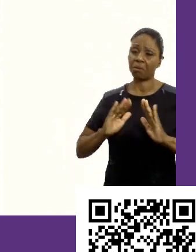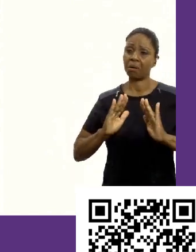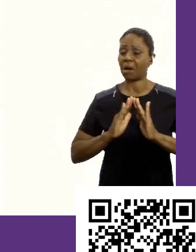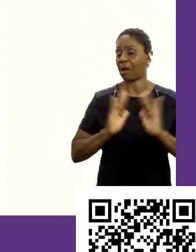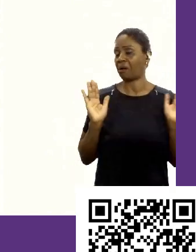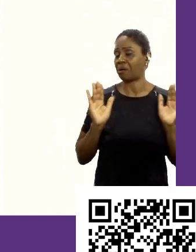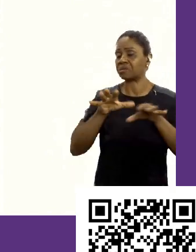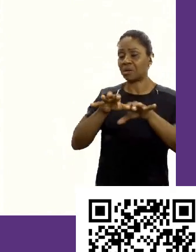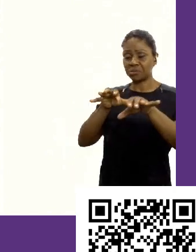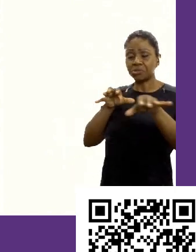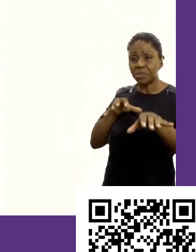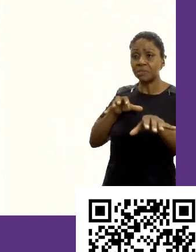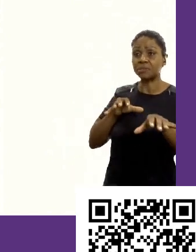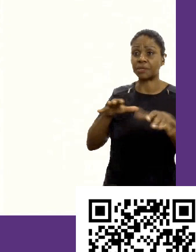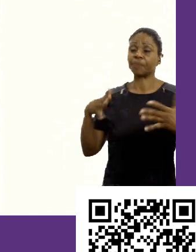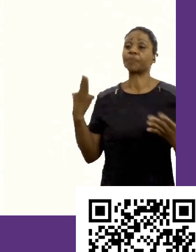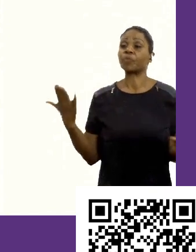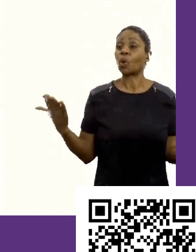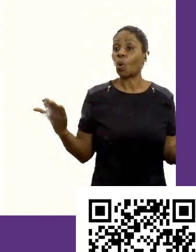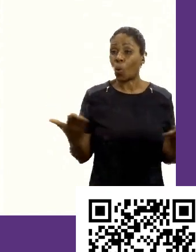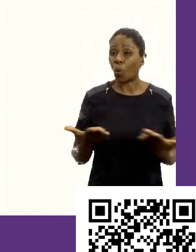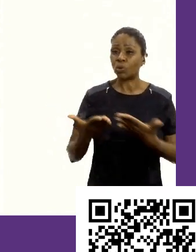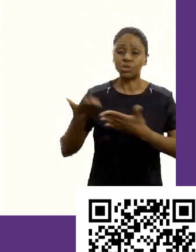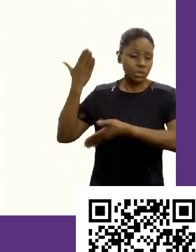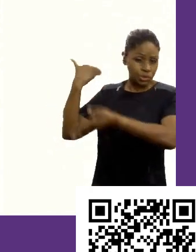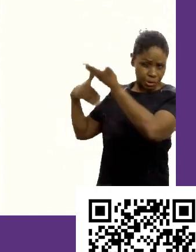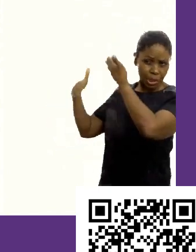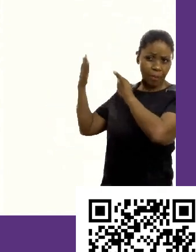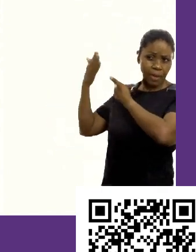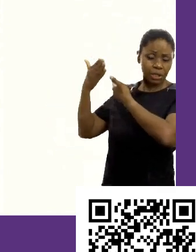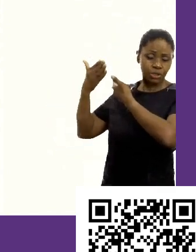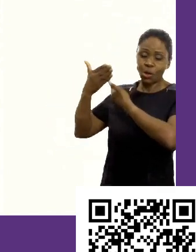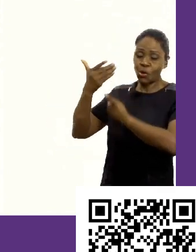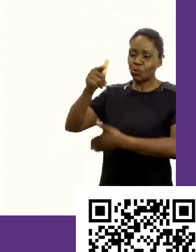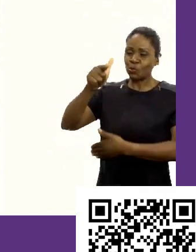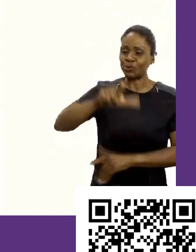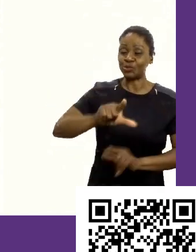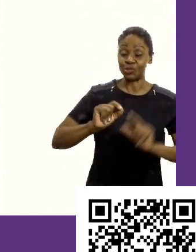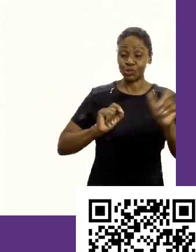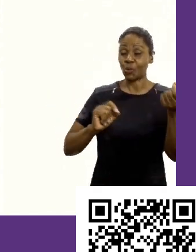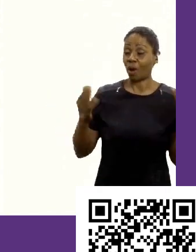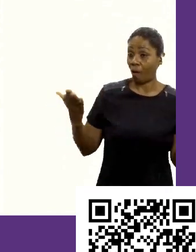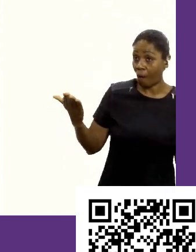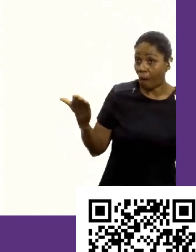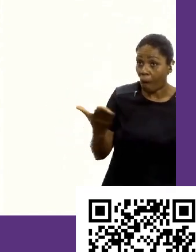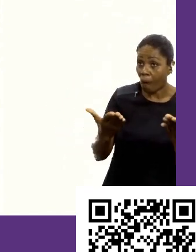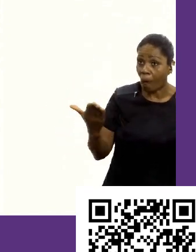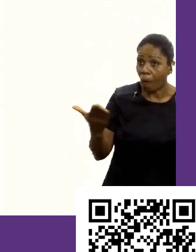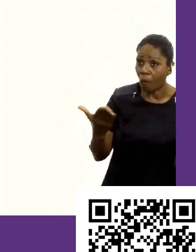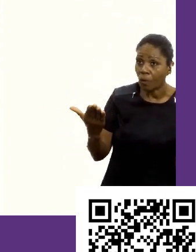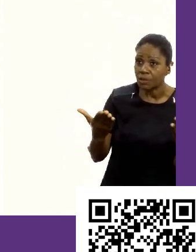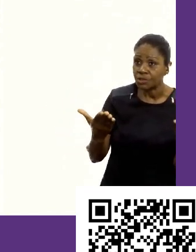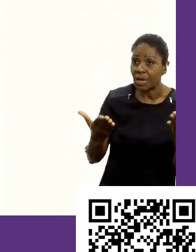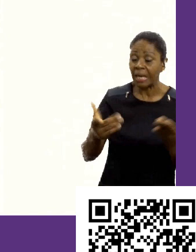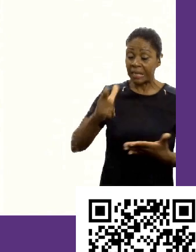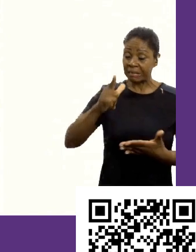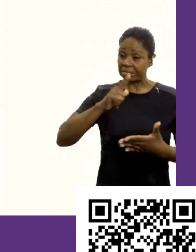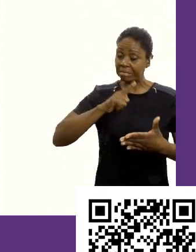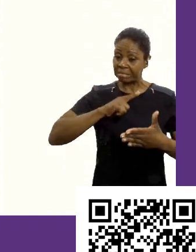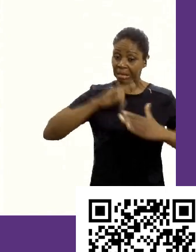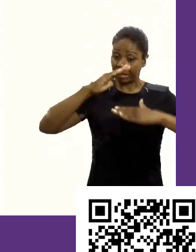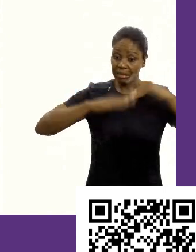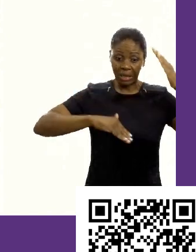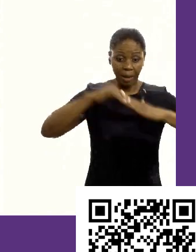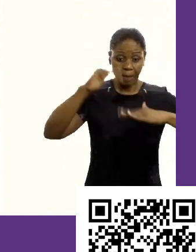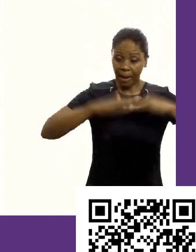E hoje, antigamente, a gente não tinha essa opção. Mas hoje, no mercado, gente, tem carreira para